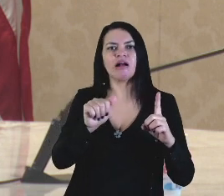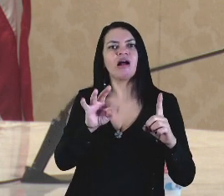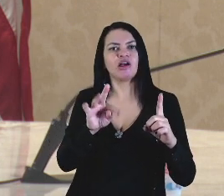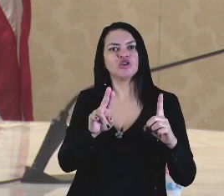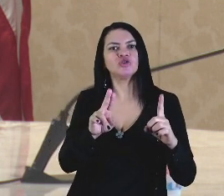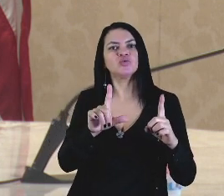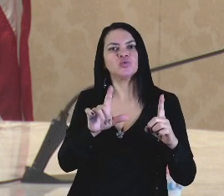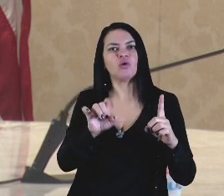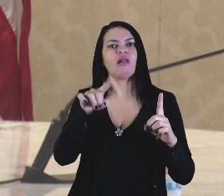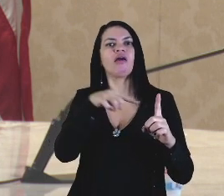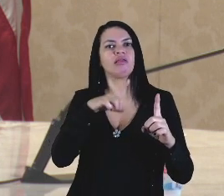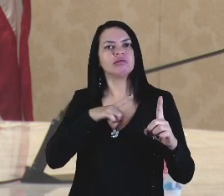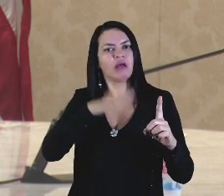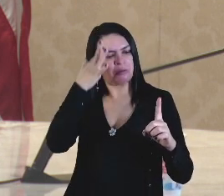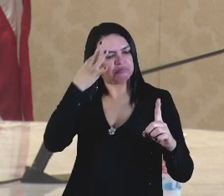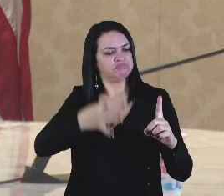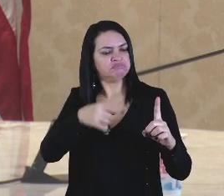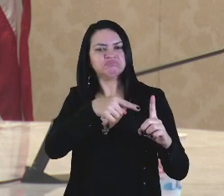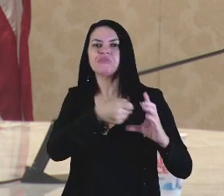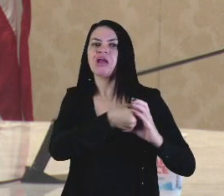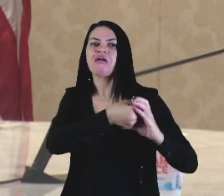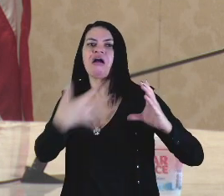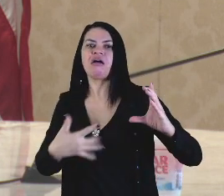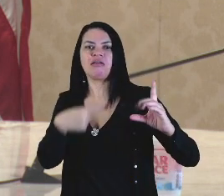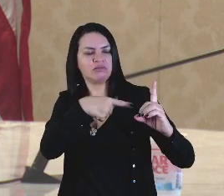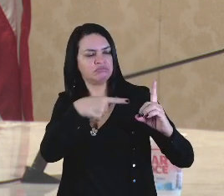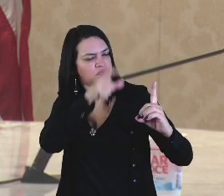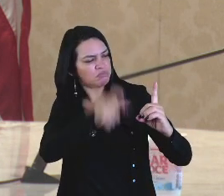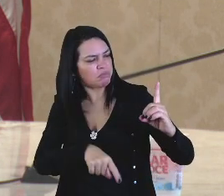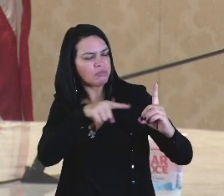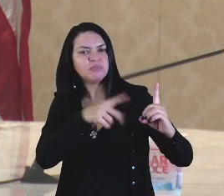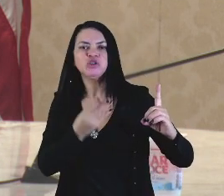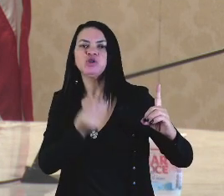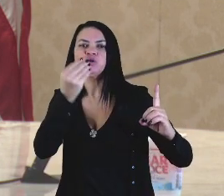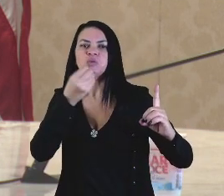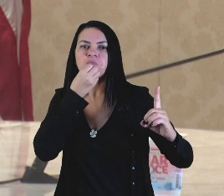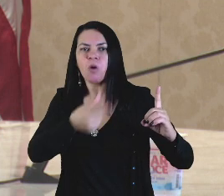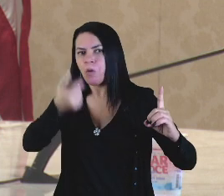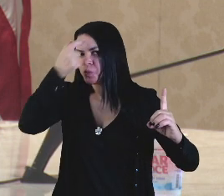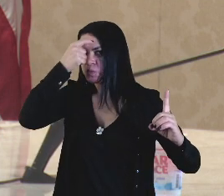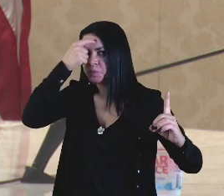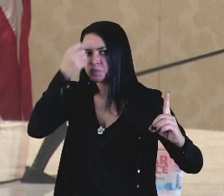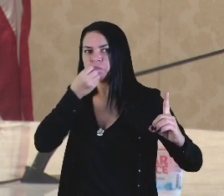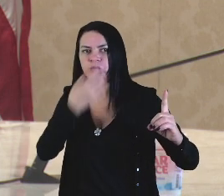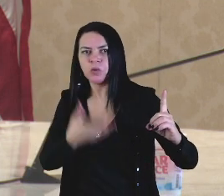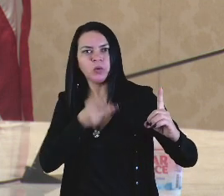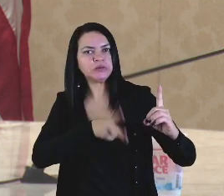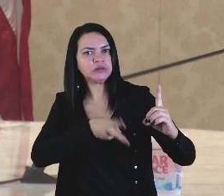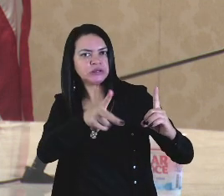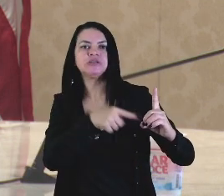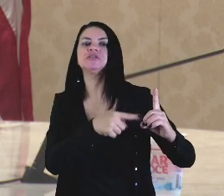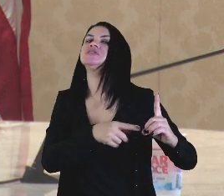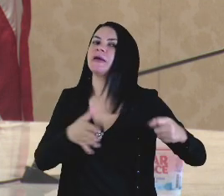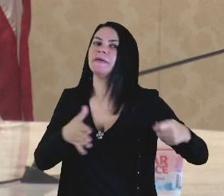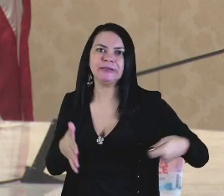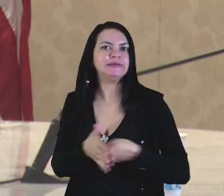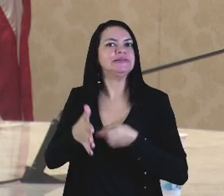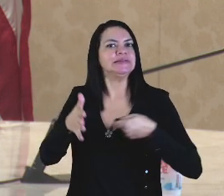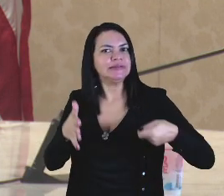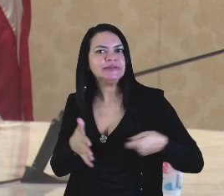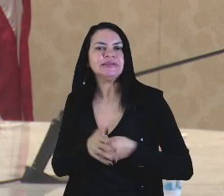ponderação, o Catulé tem essa característica de ser uma pessoa de muito bom senso, mas sempre insistente,